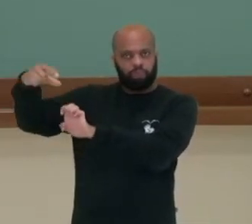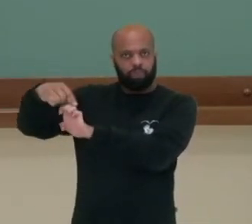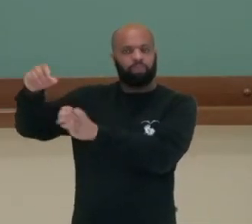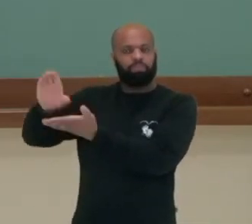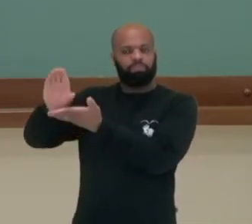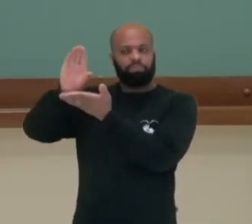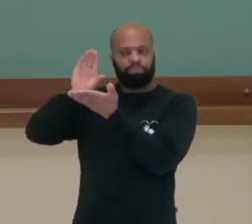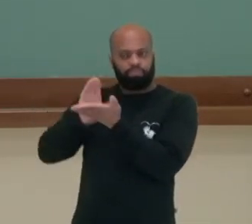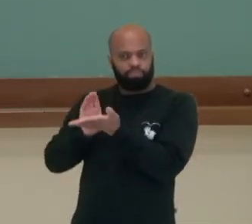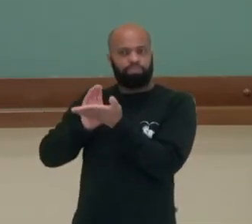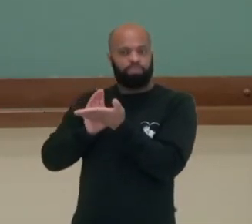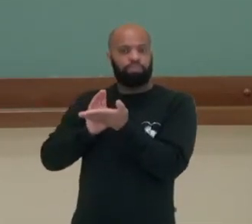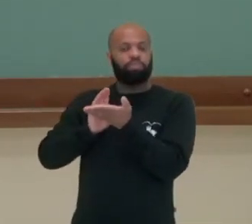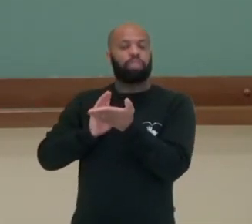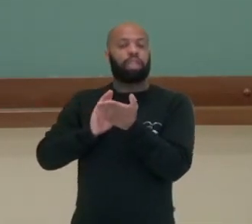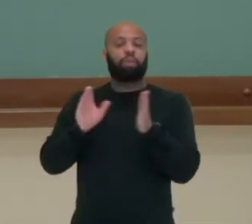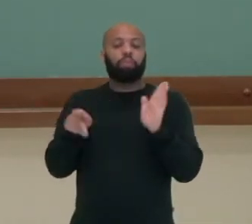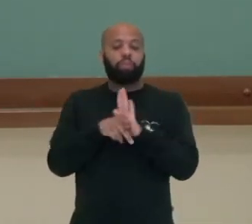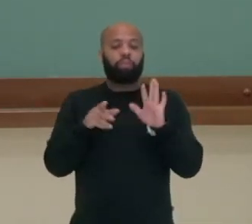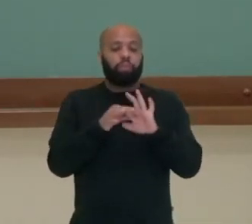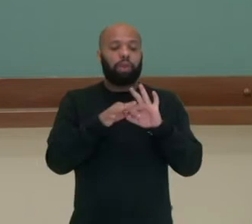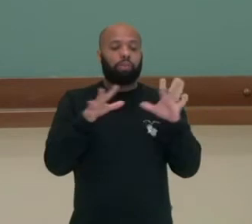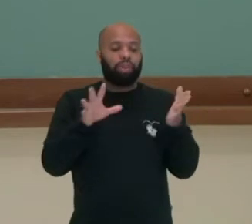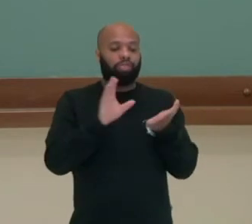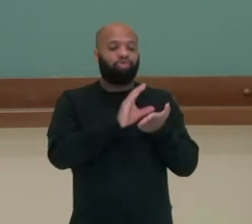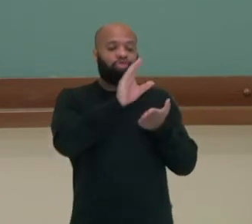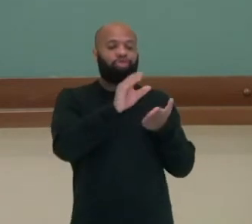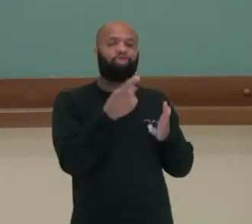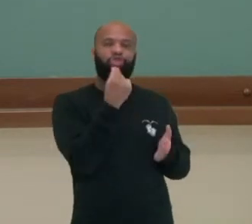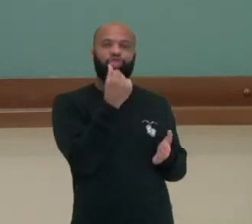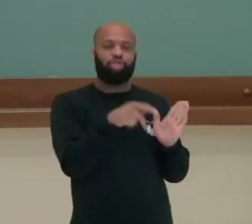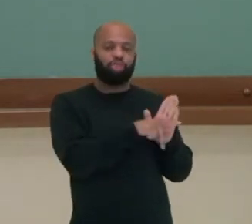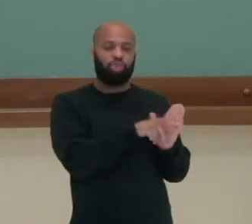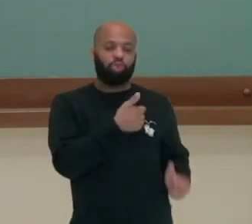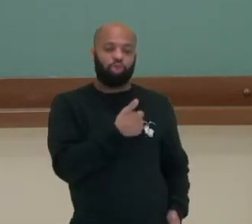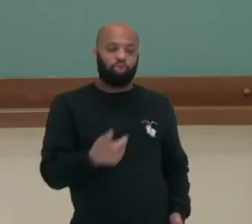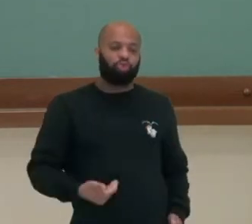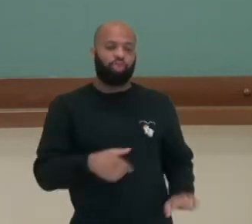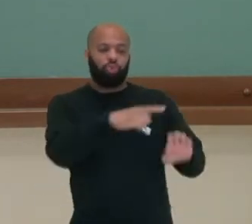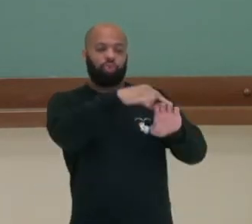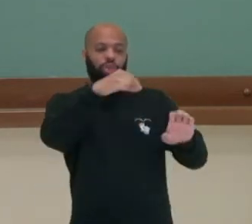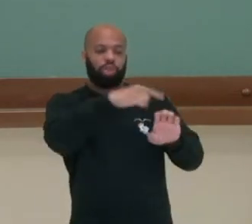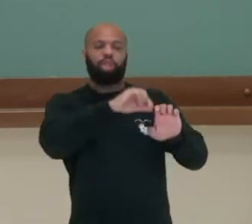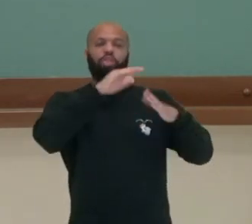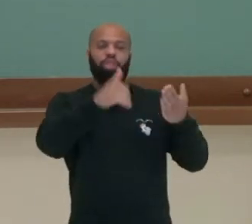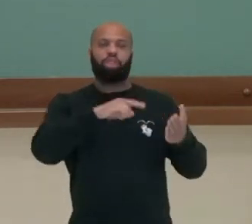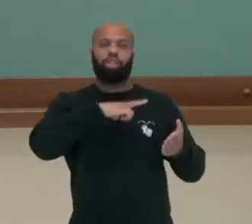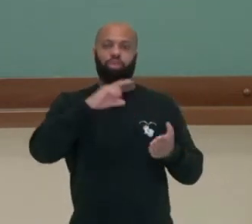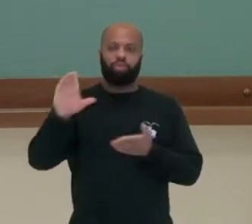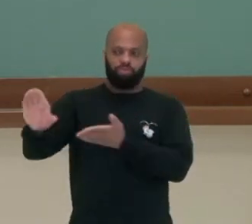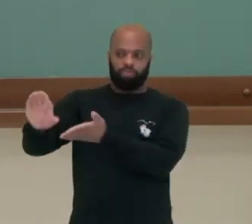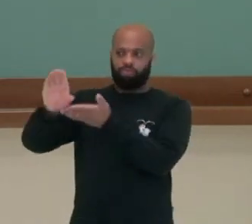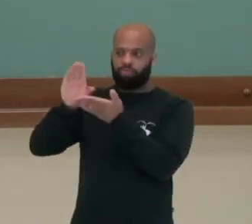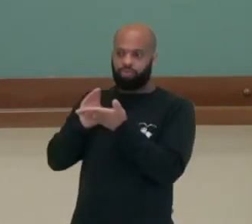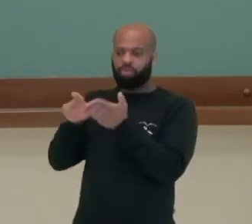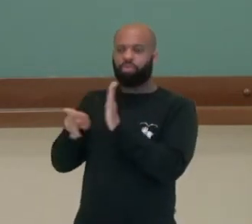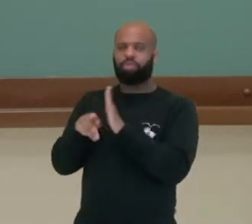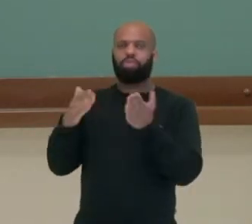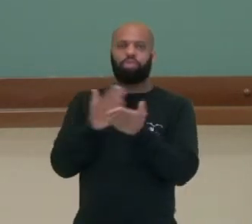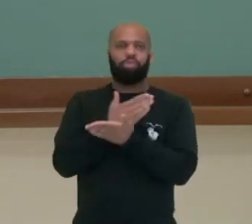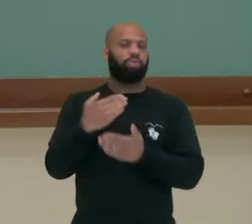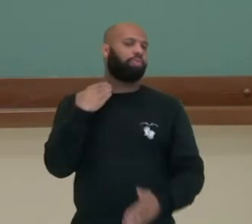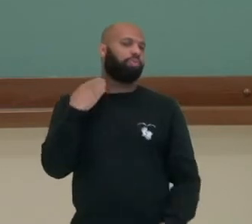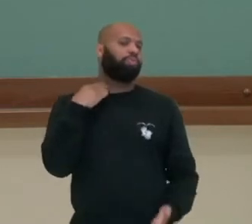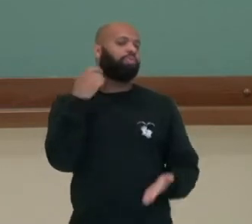grandes empresários para liberar verbas do governo para esses empresários e parte desse dinheiro ia para contas fantasmas que